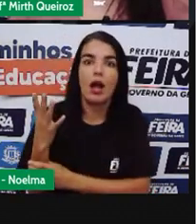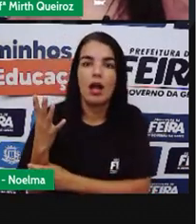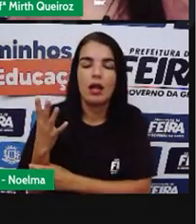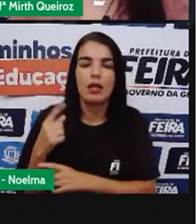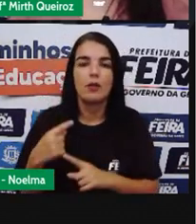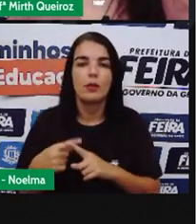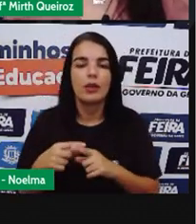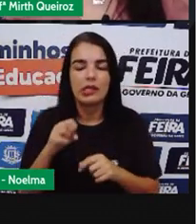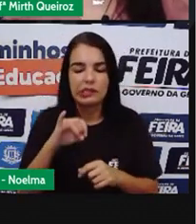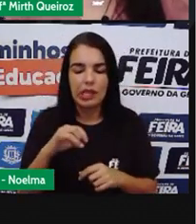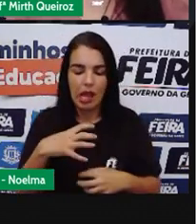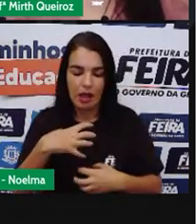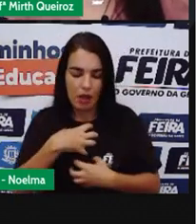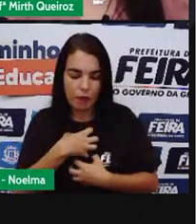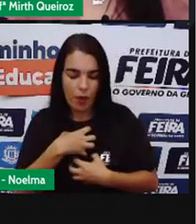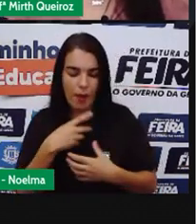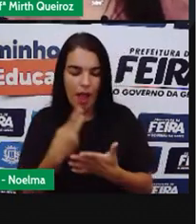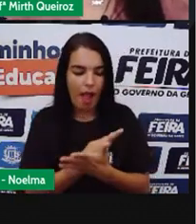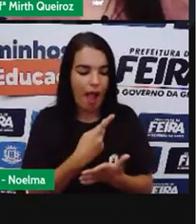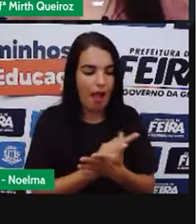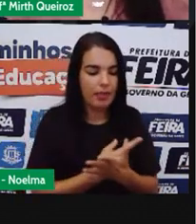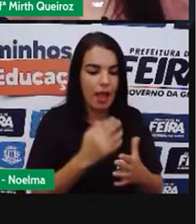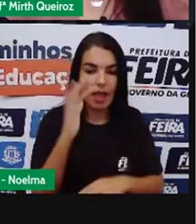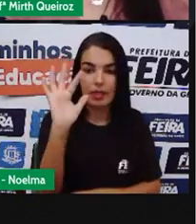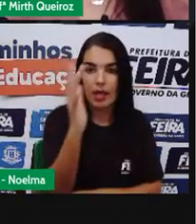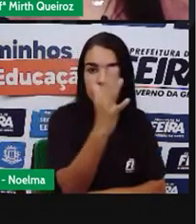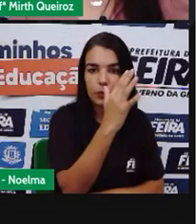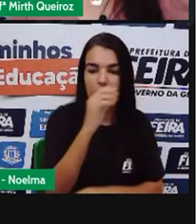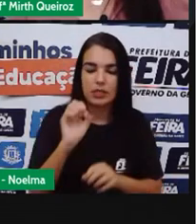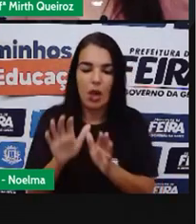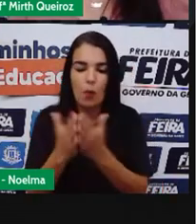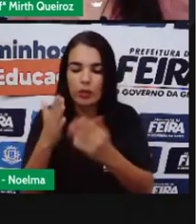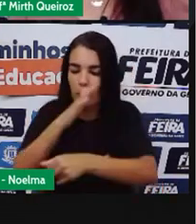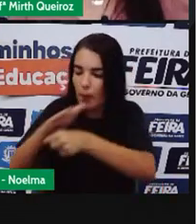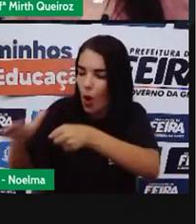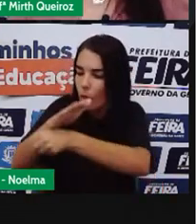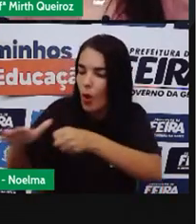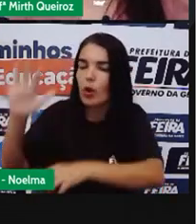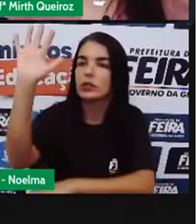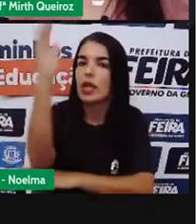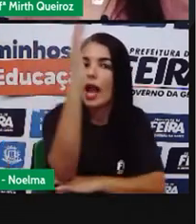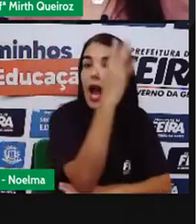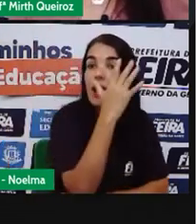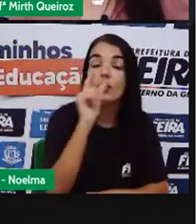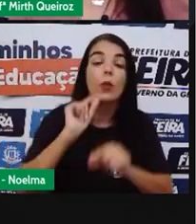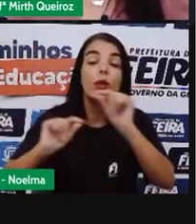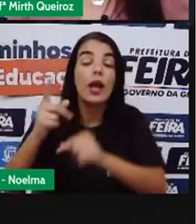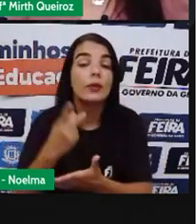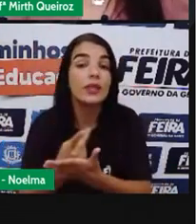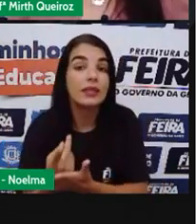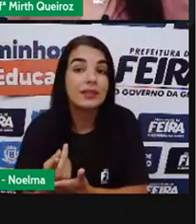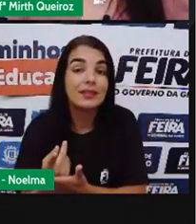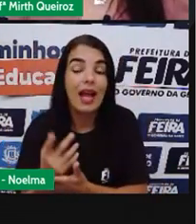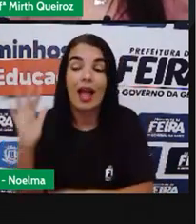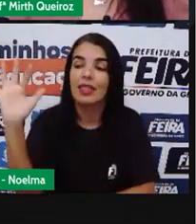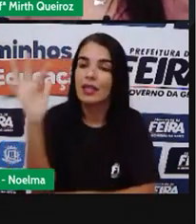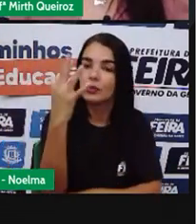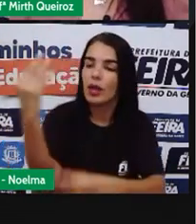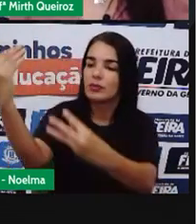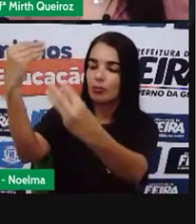age de forma errada com a natureza Quando a gente desmata Quando a gente polui Ela dá uma resposta para a gente E aí